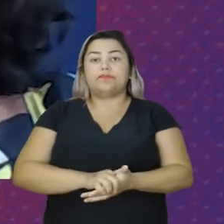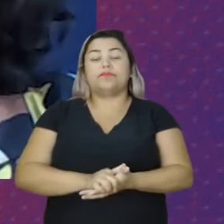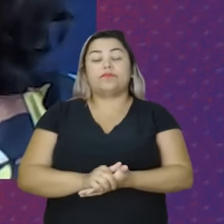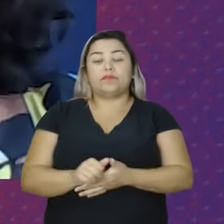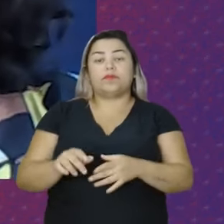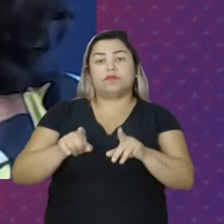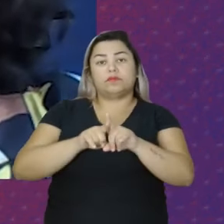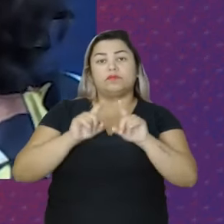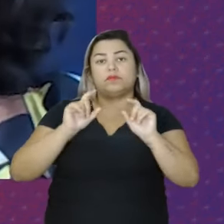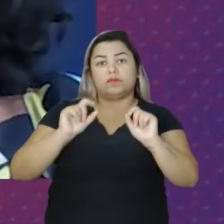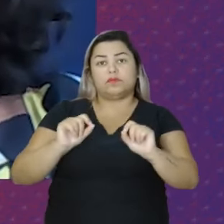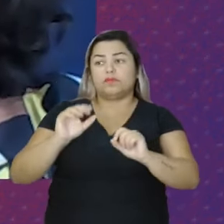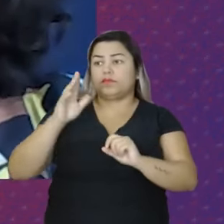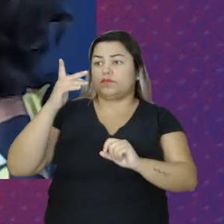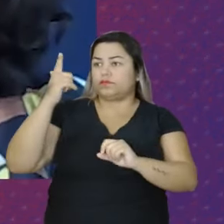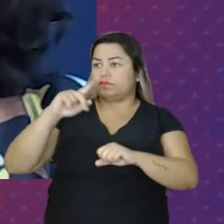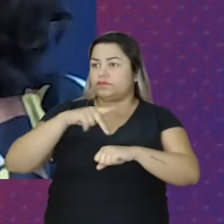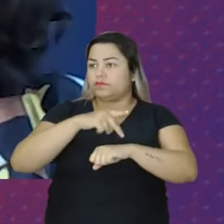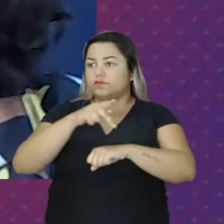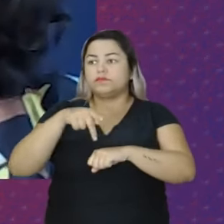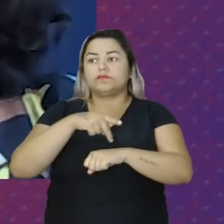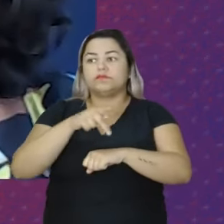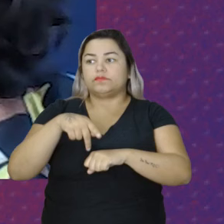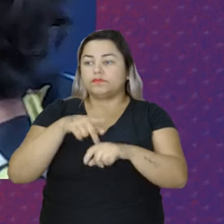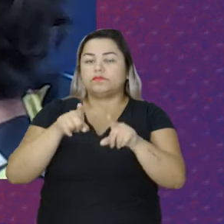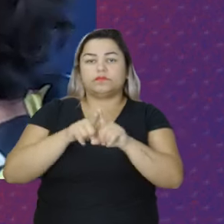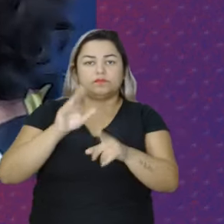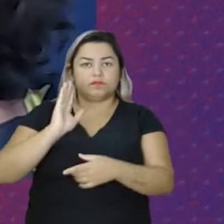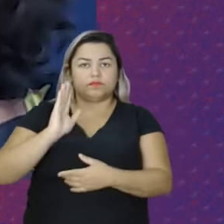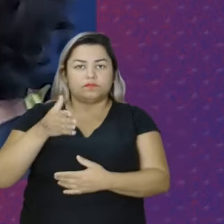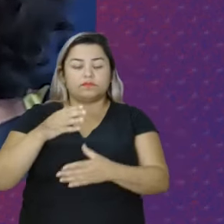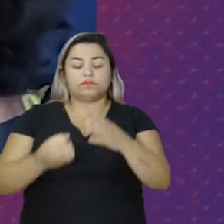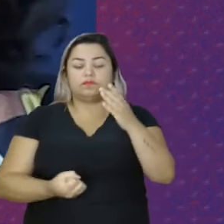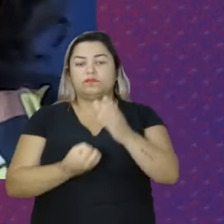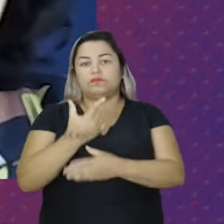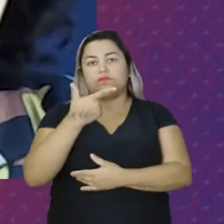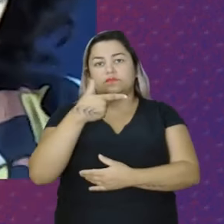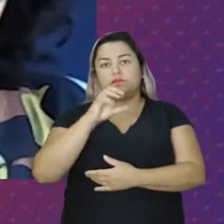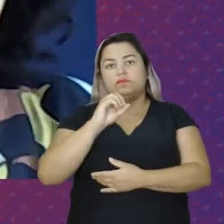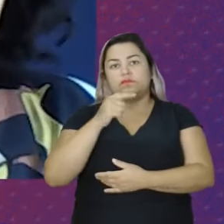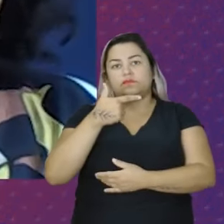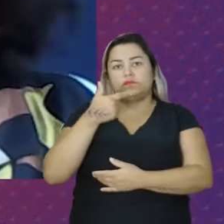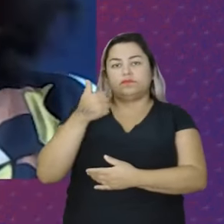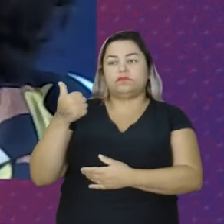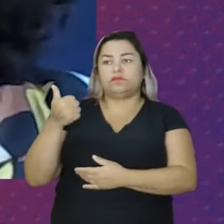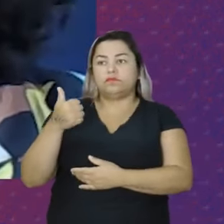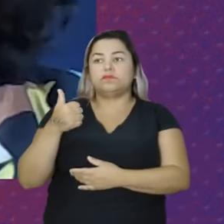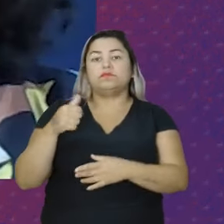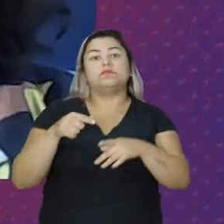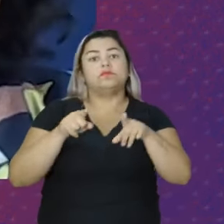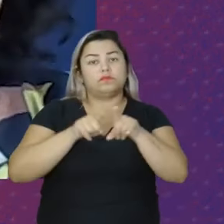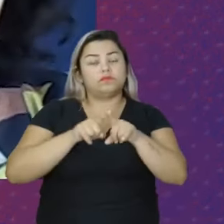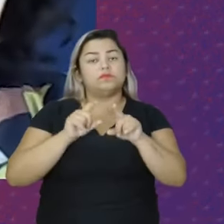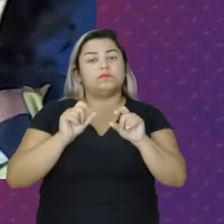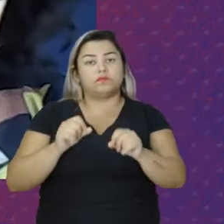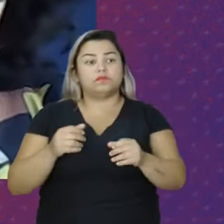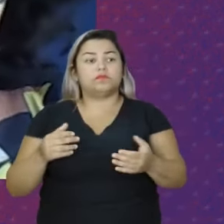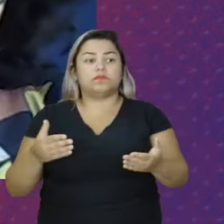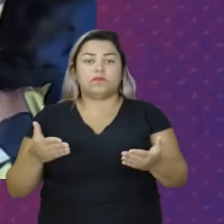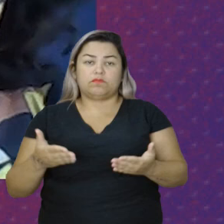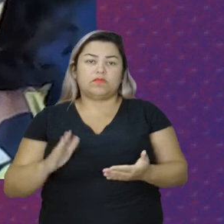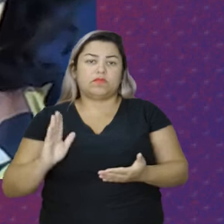Internacional Que foi Criado Em 2021 É Portanto É recente